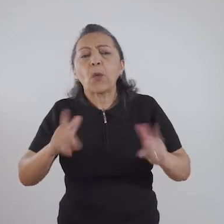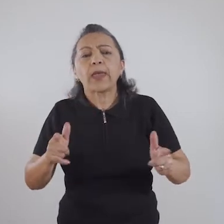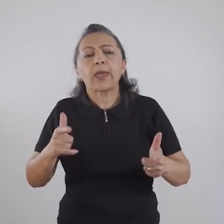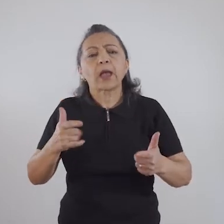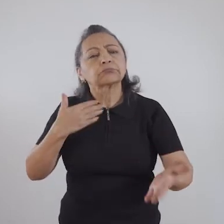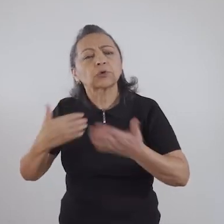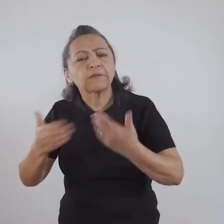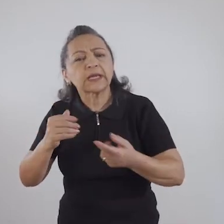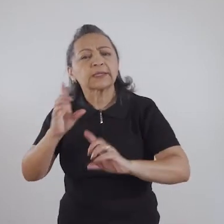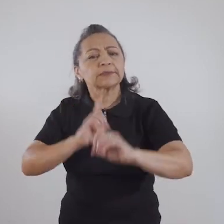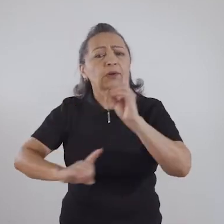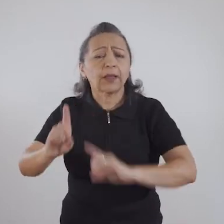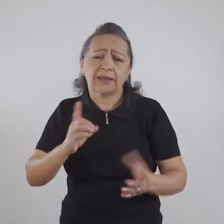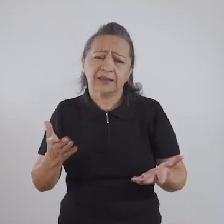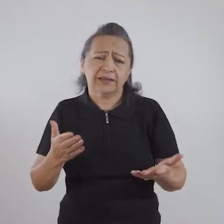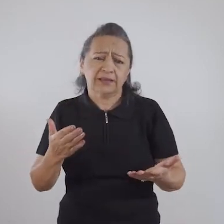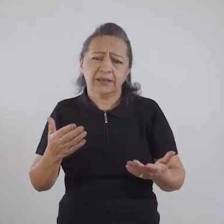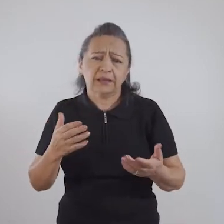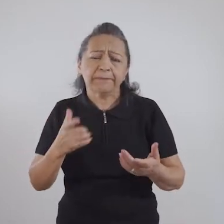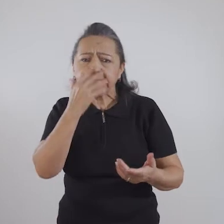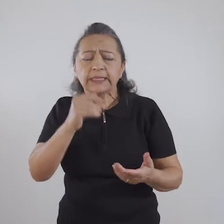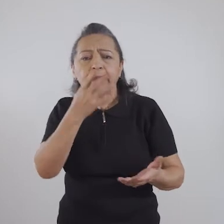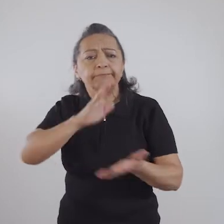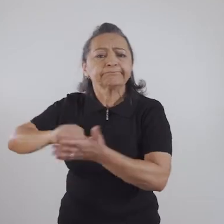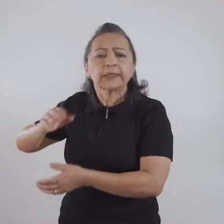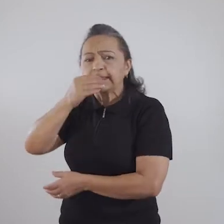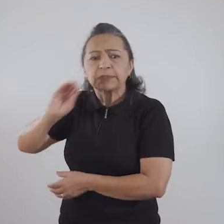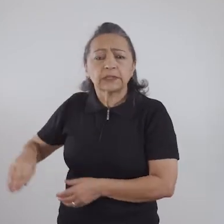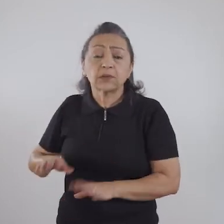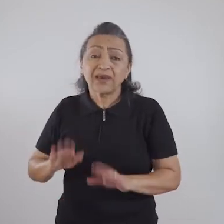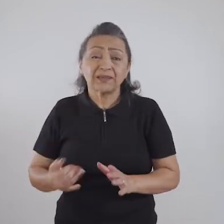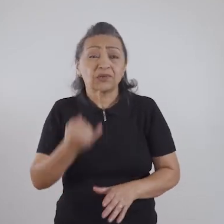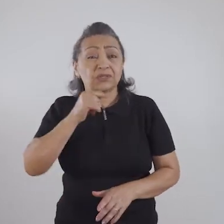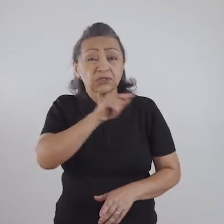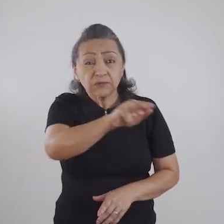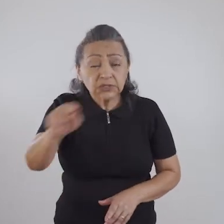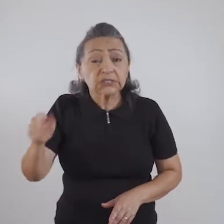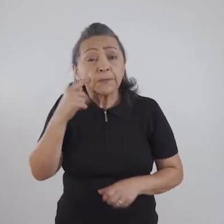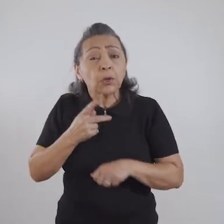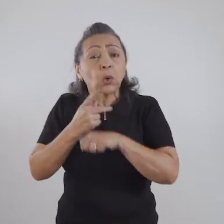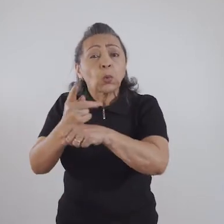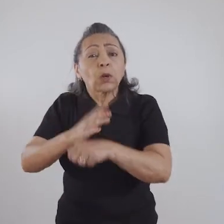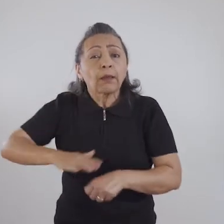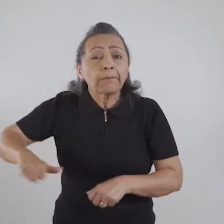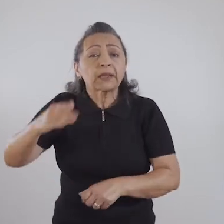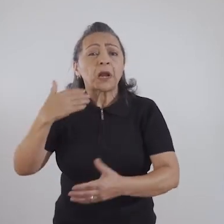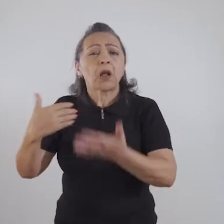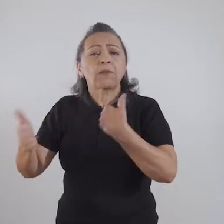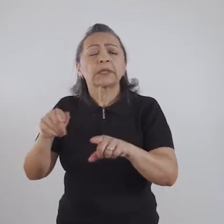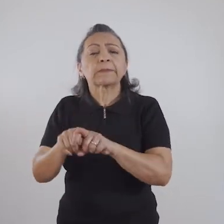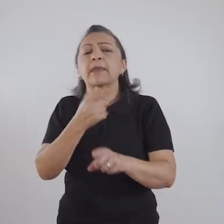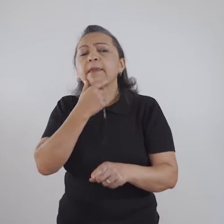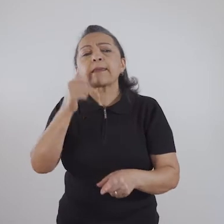Como que eu vou dizer? Ela não é conversada, ela não é tratada. Então, é muito importante que vocês busquem espaço